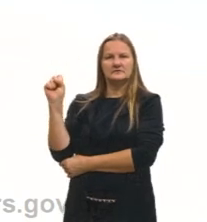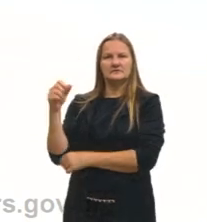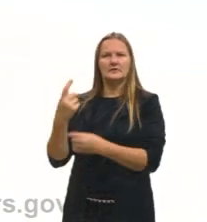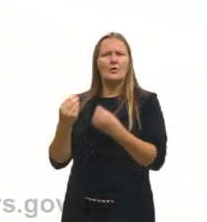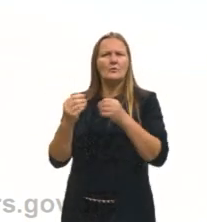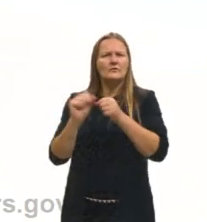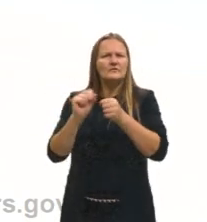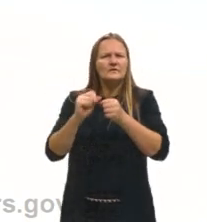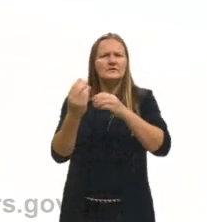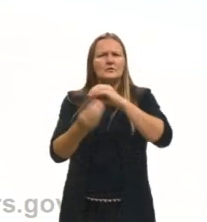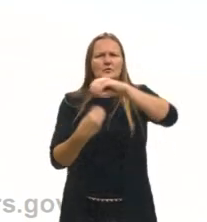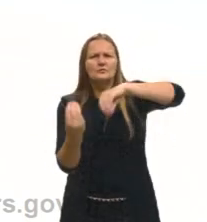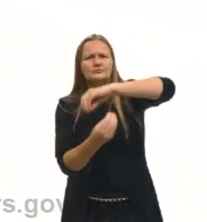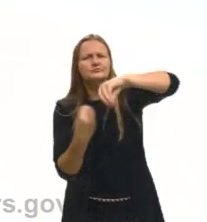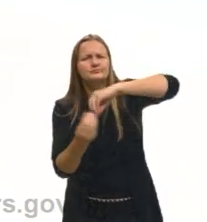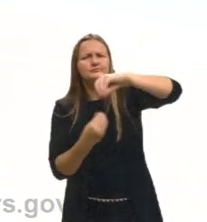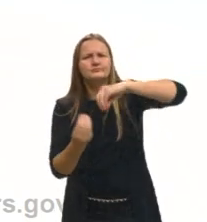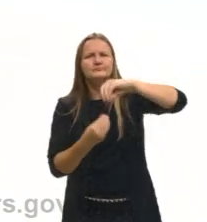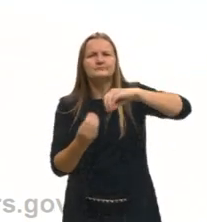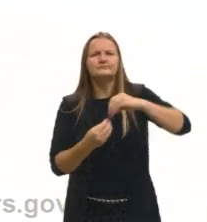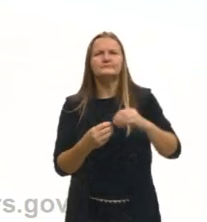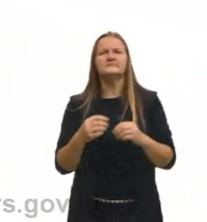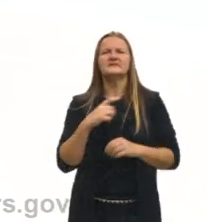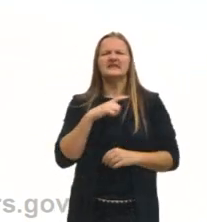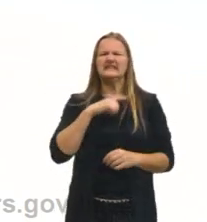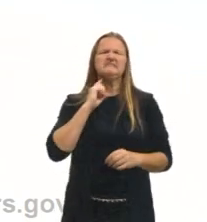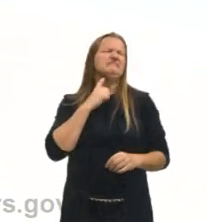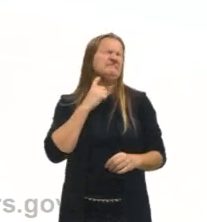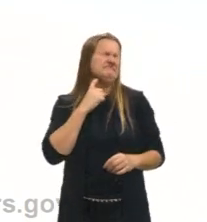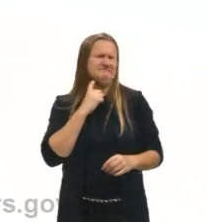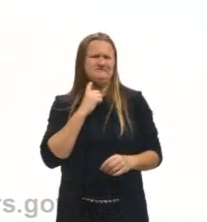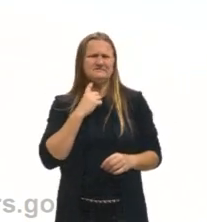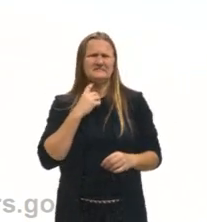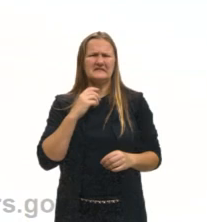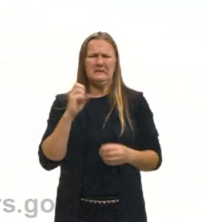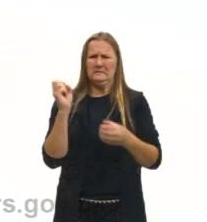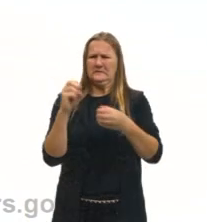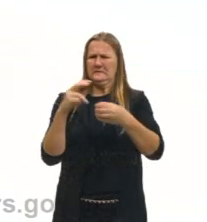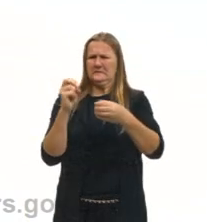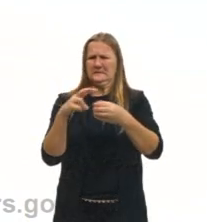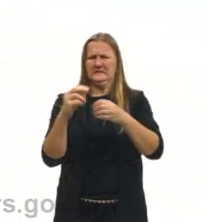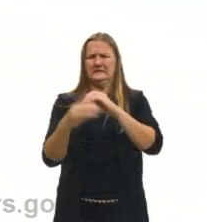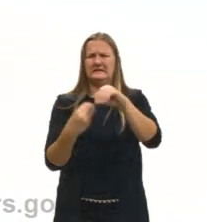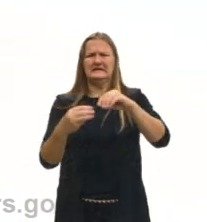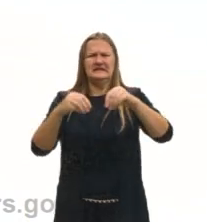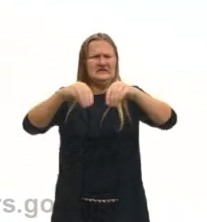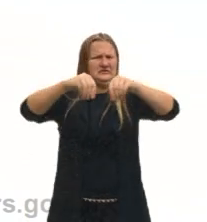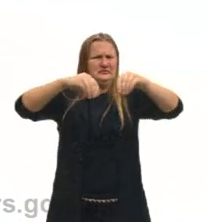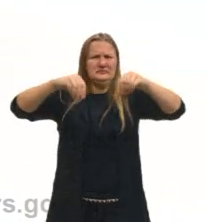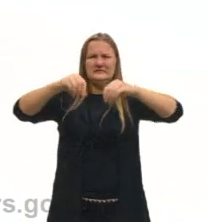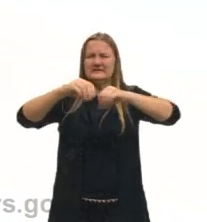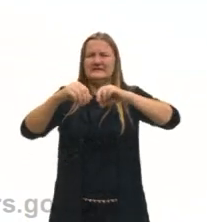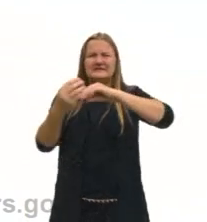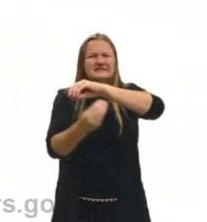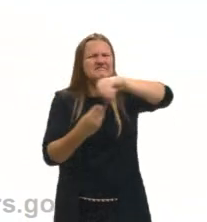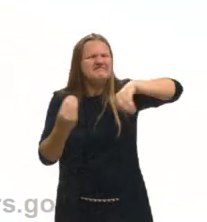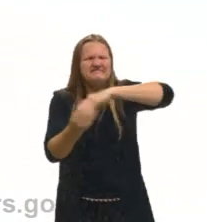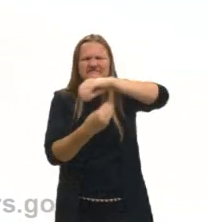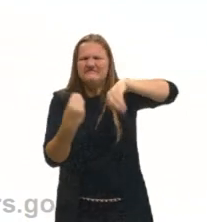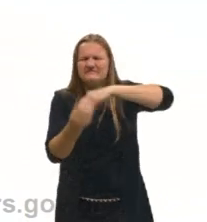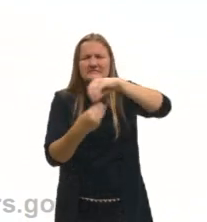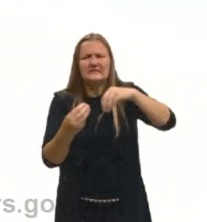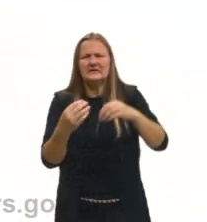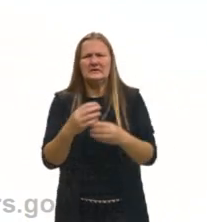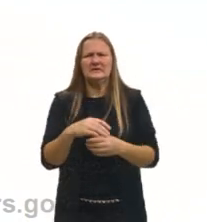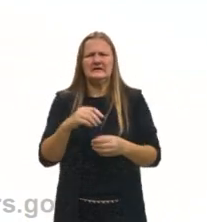separação de misturas, porque quando a gente tem um efluente contaminado, nós temos várias substâncias, todas misturadas, então a